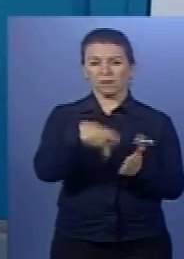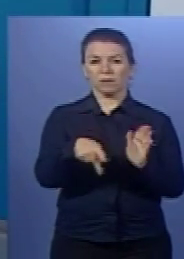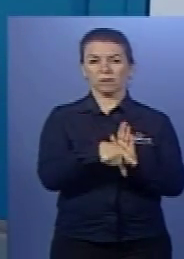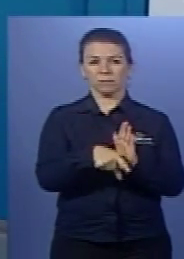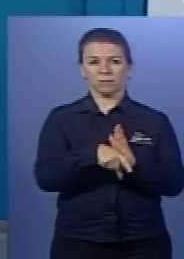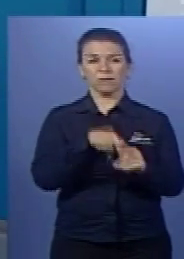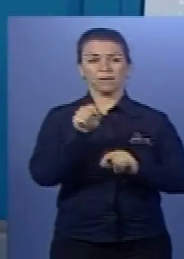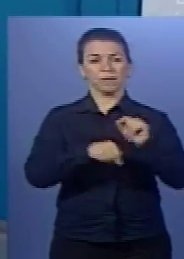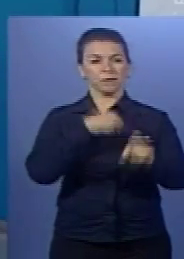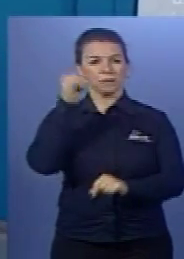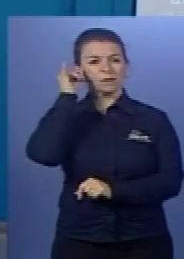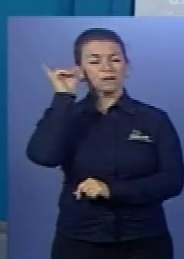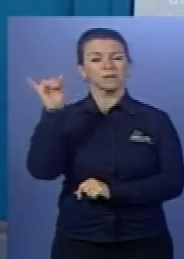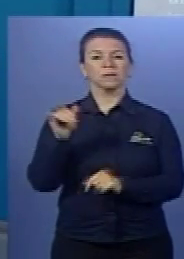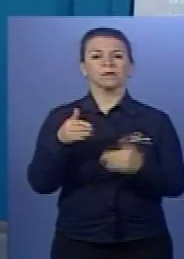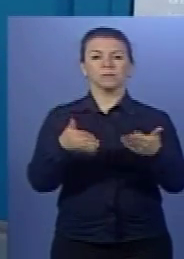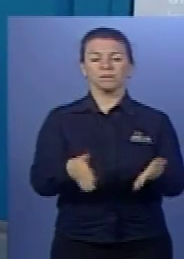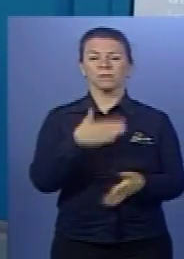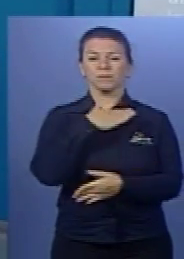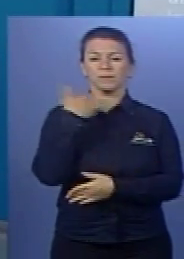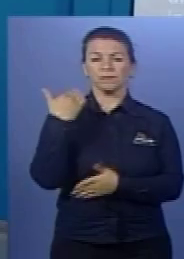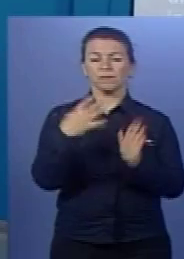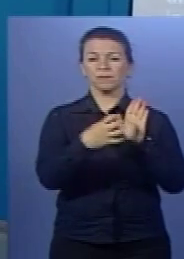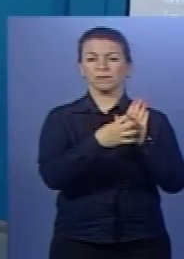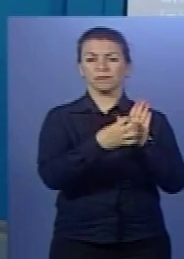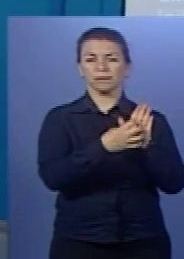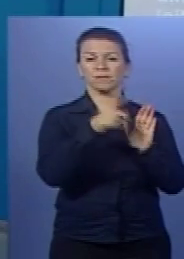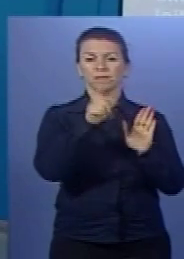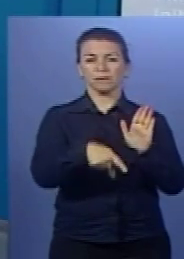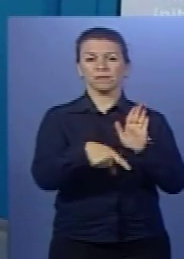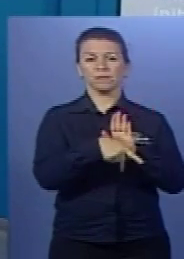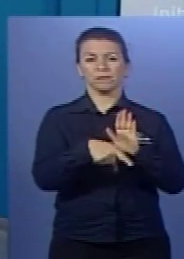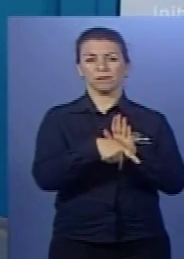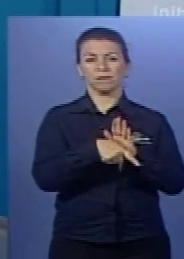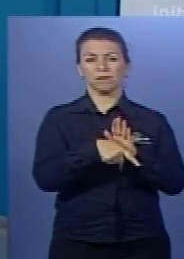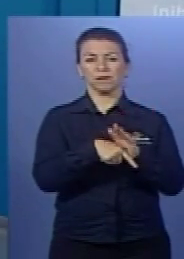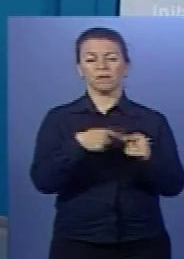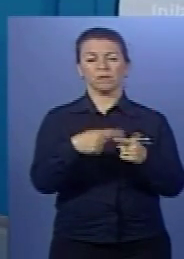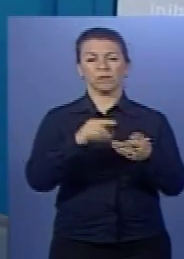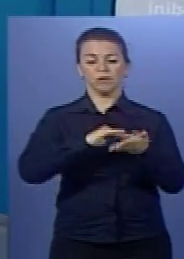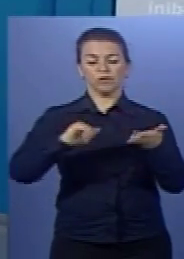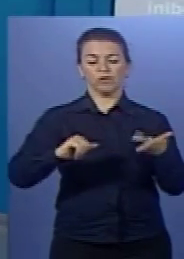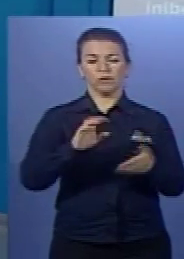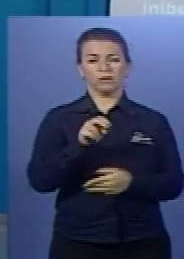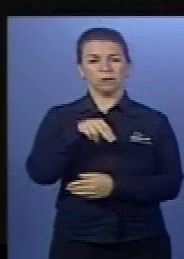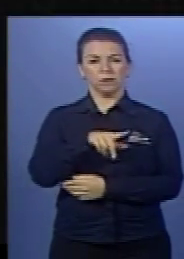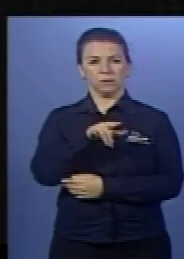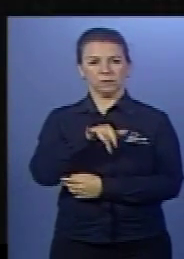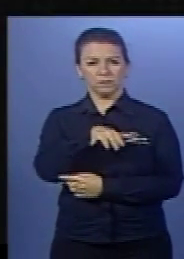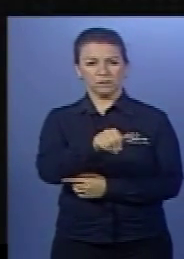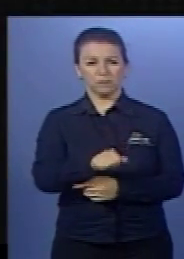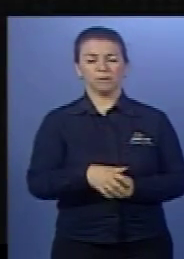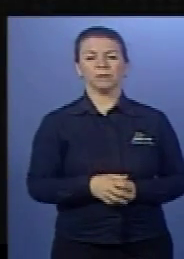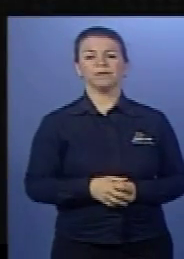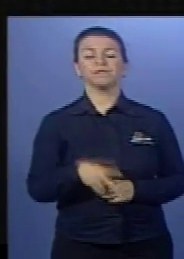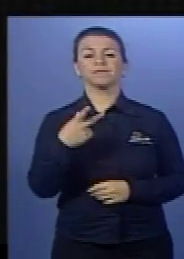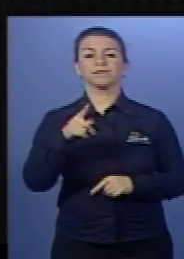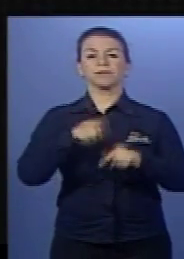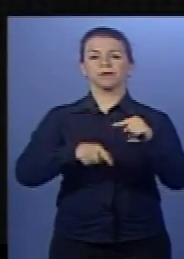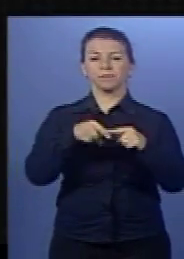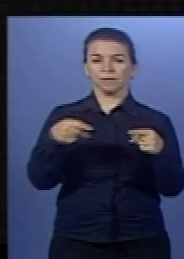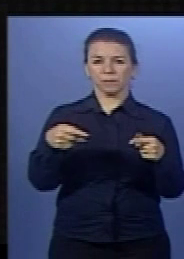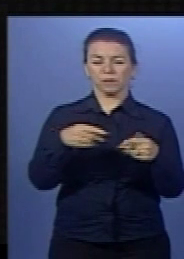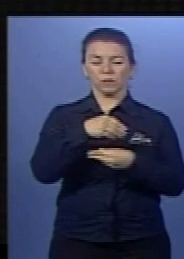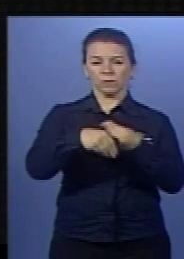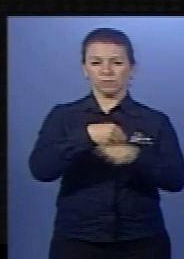das pessoas hoje não morrerem da AIDS, é a inibição dessa enzima. Mas vamos continuar lá. Então, esse produto tem como